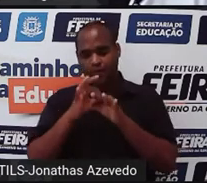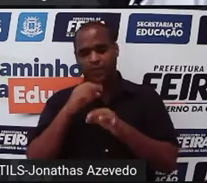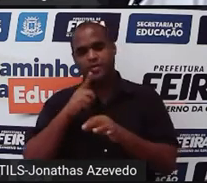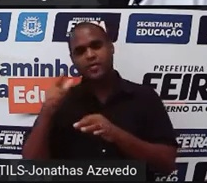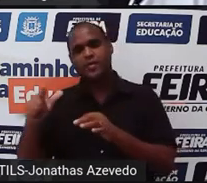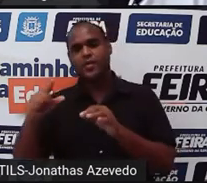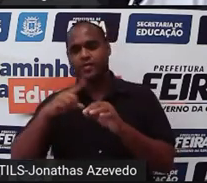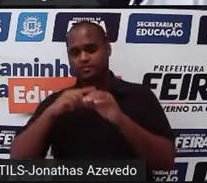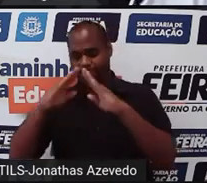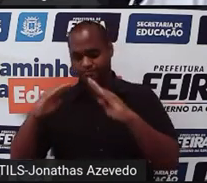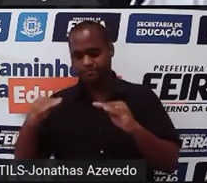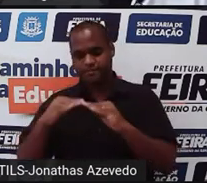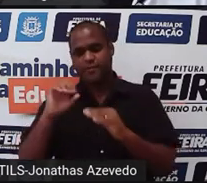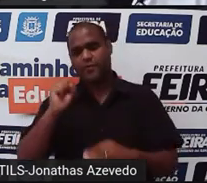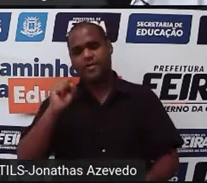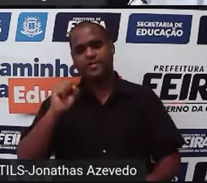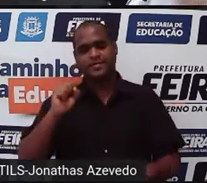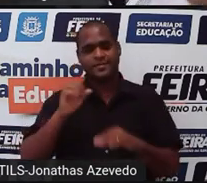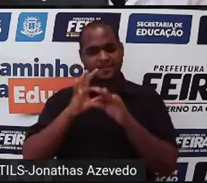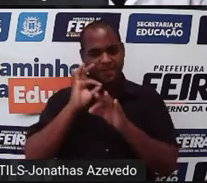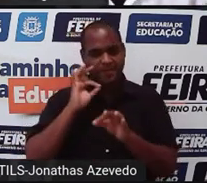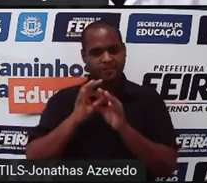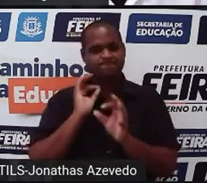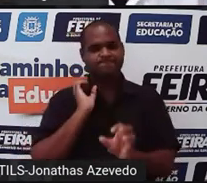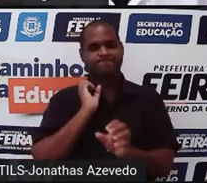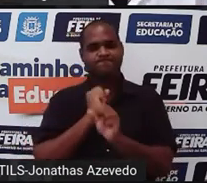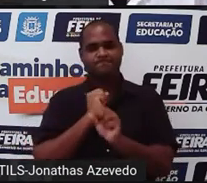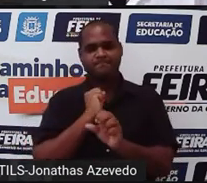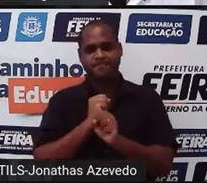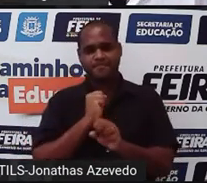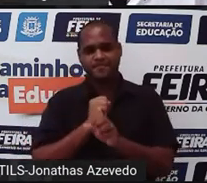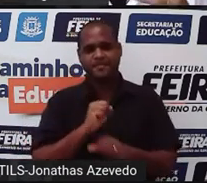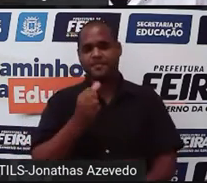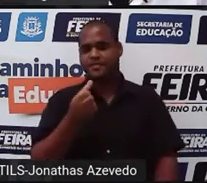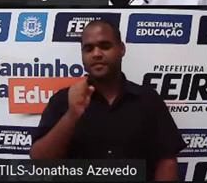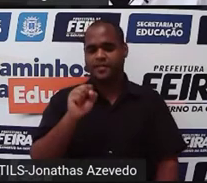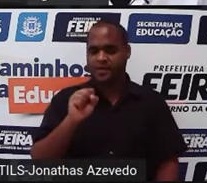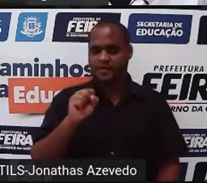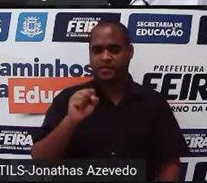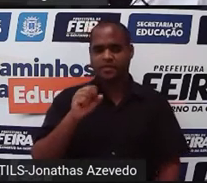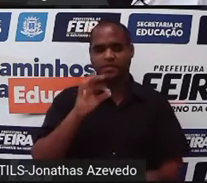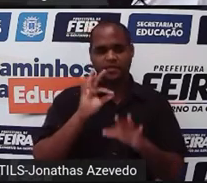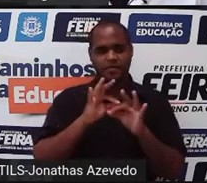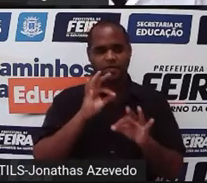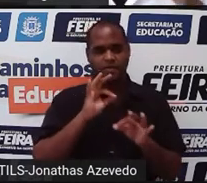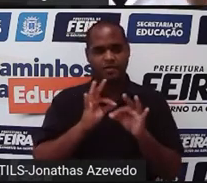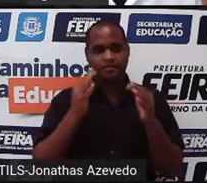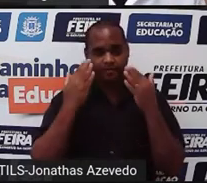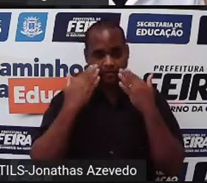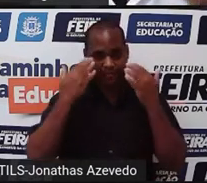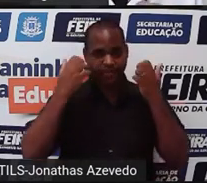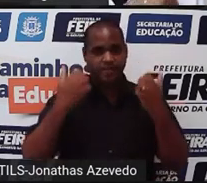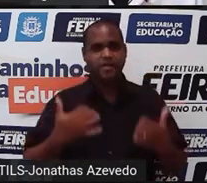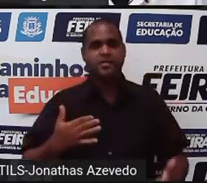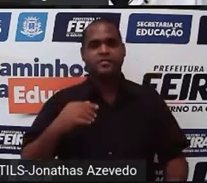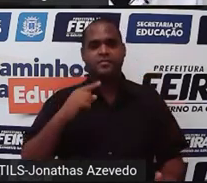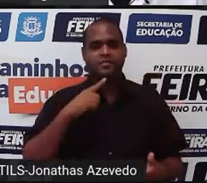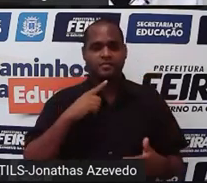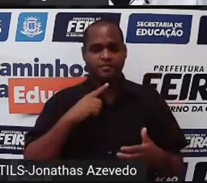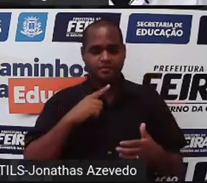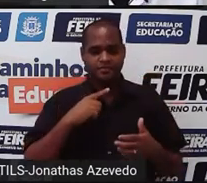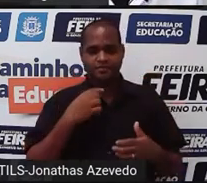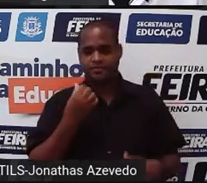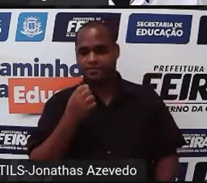quadrada com 8 canudos. Ao todo, foram usados 68 canudos, e esses 68